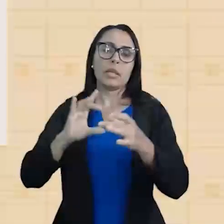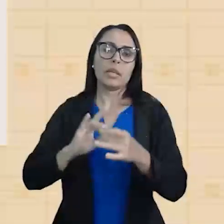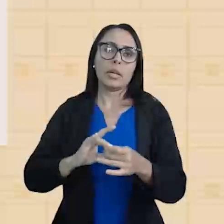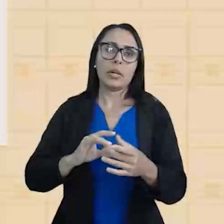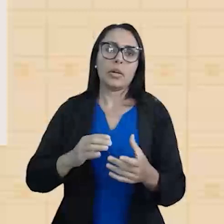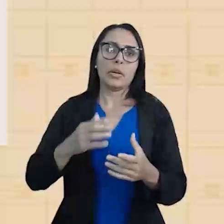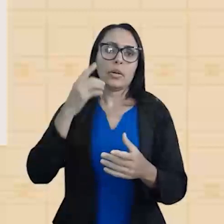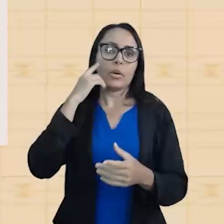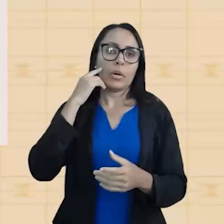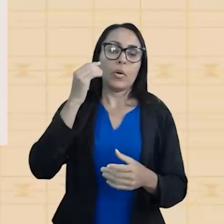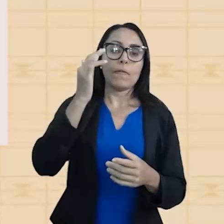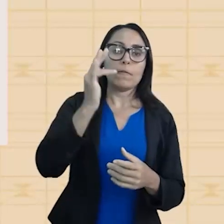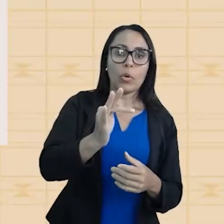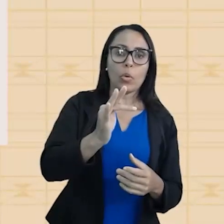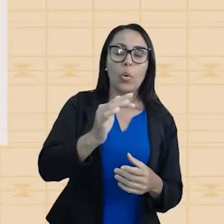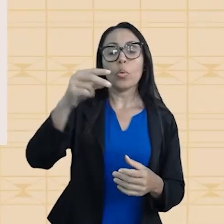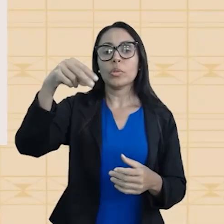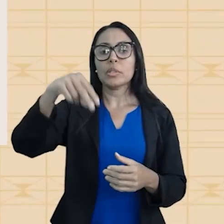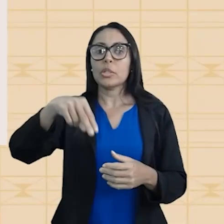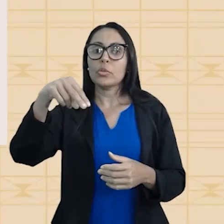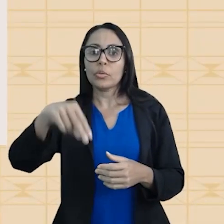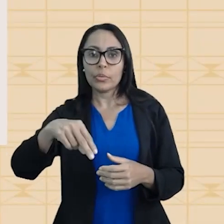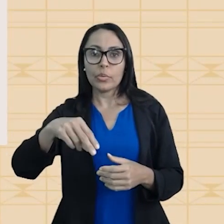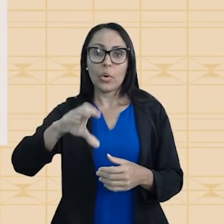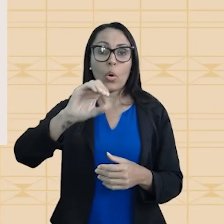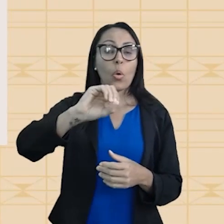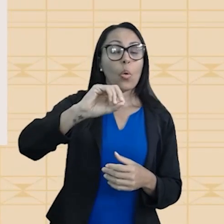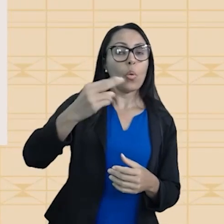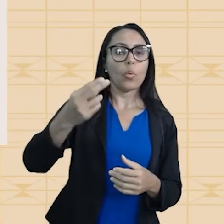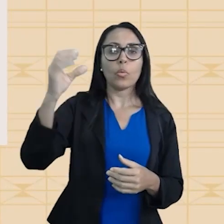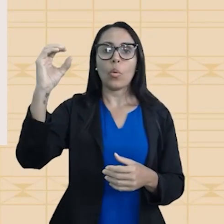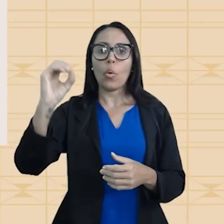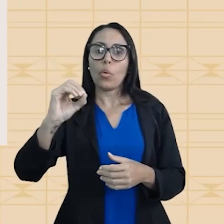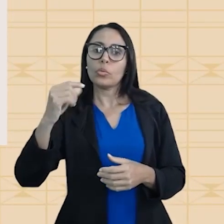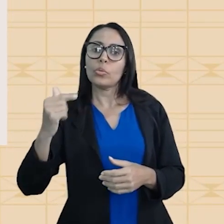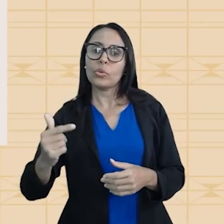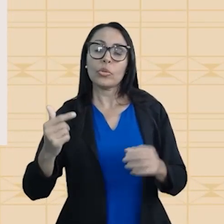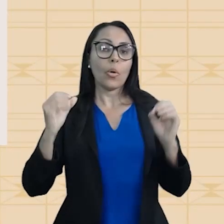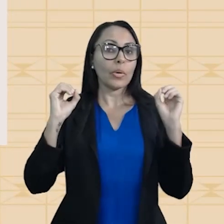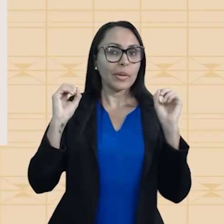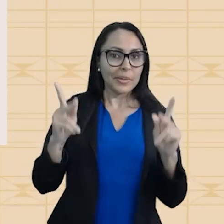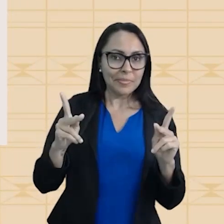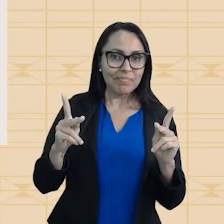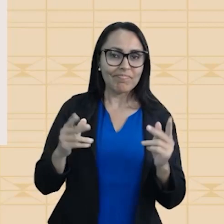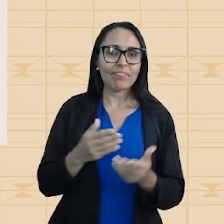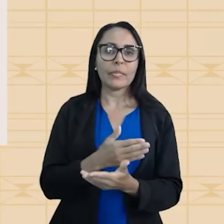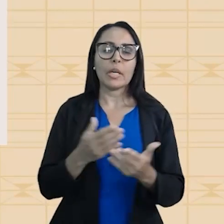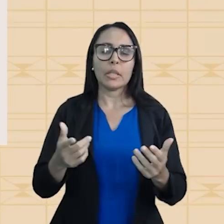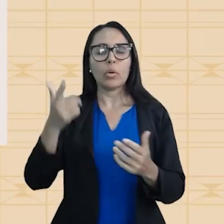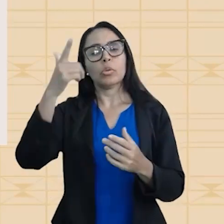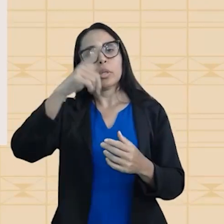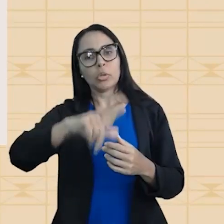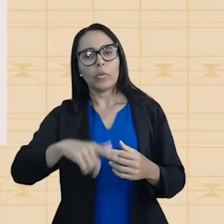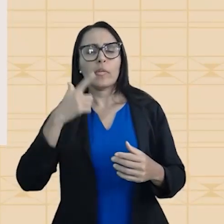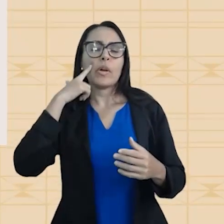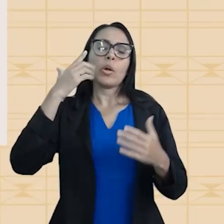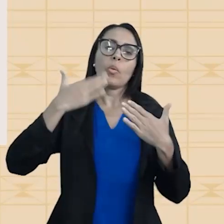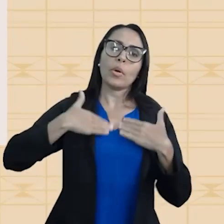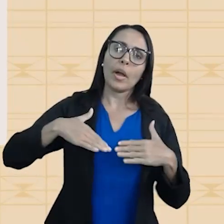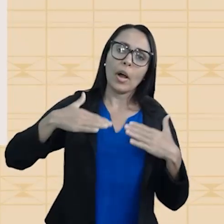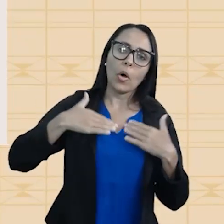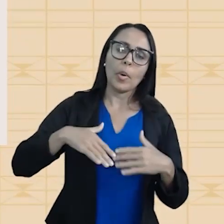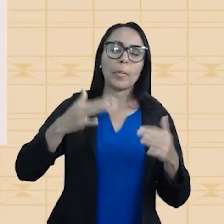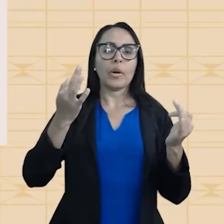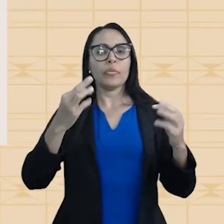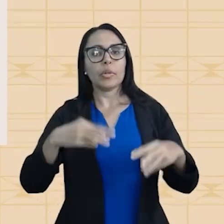fom, flú, nitrogênio ou oxigênio. Ok? Então, de novo, vou falar com calma aqui,